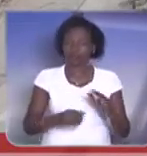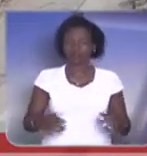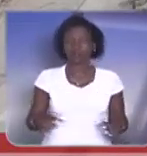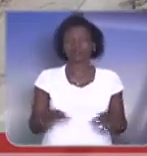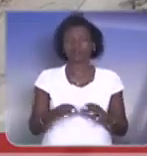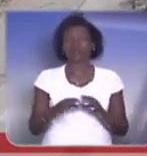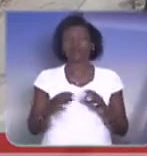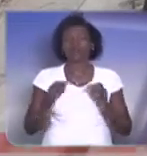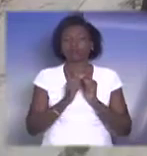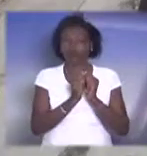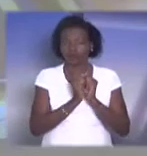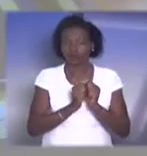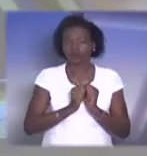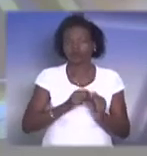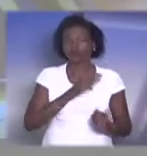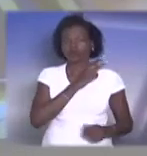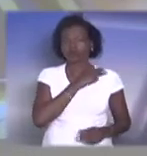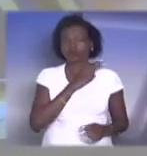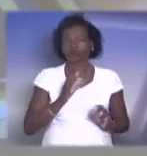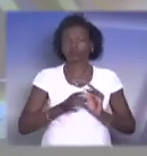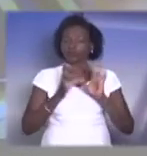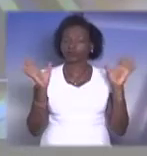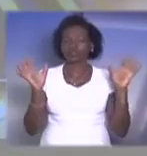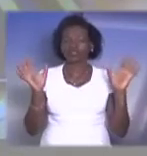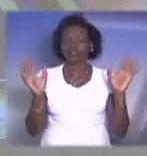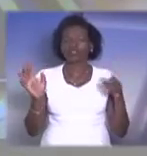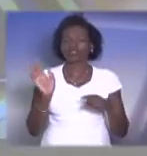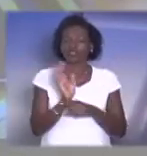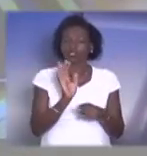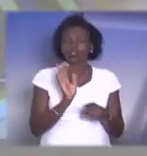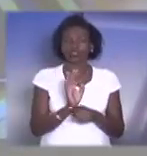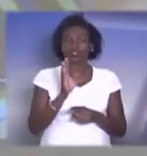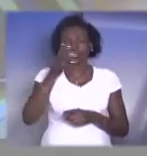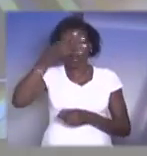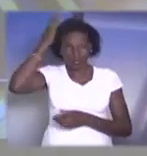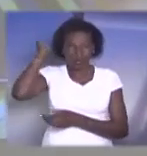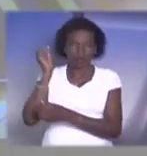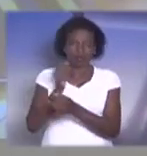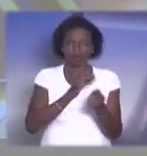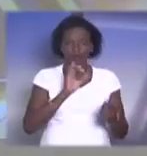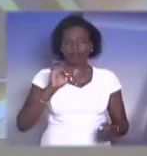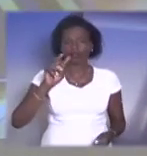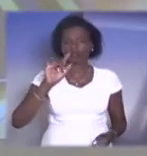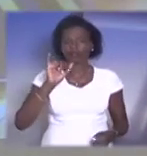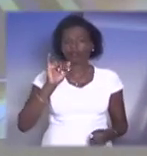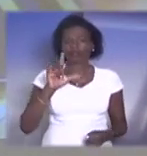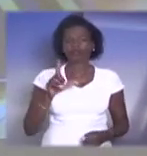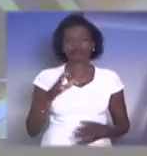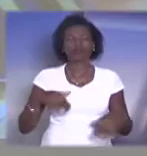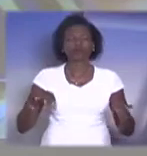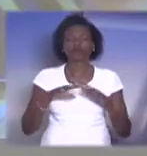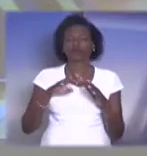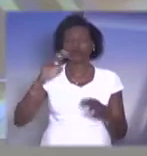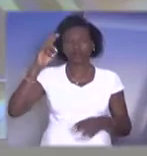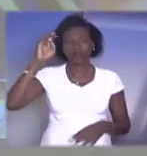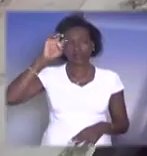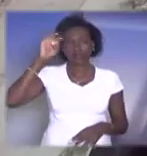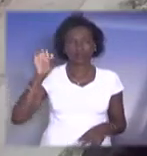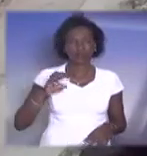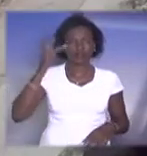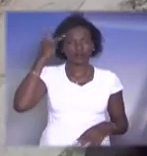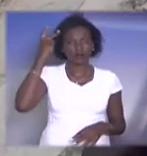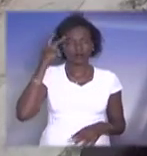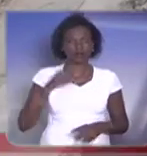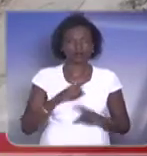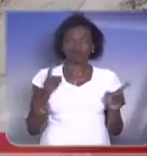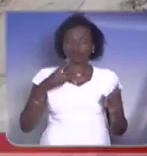os corpos de bombeiros civis e voluntários de todos os municípios de Estado de São Paulo. Mas essa PEC, parece que o governo se sentou em cima, porque